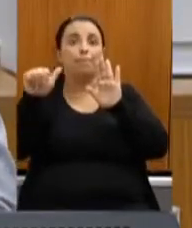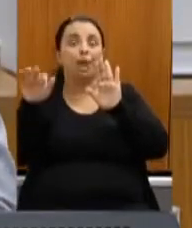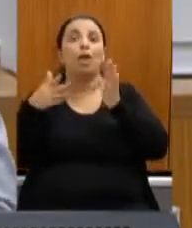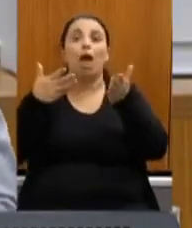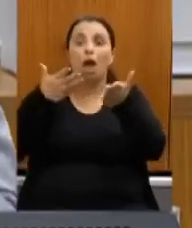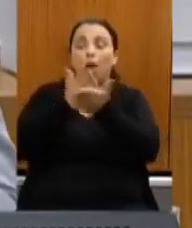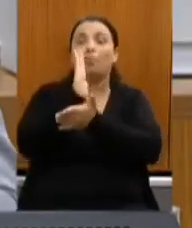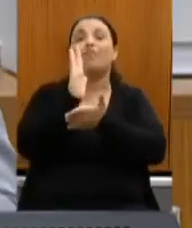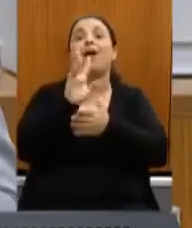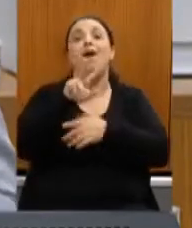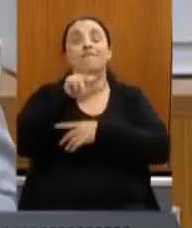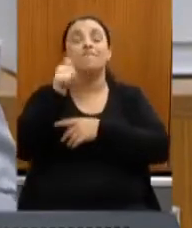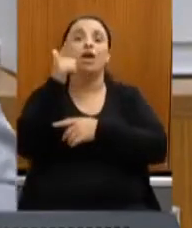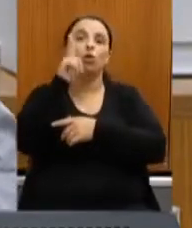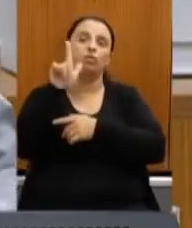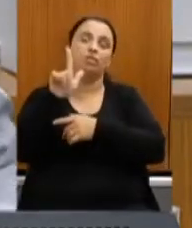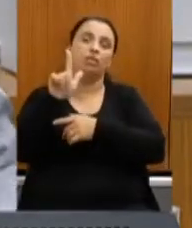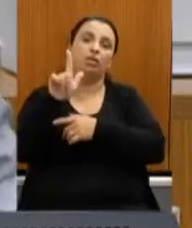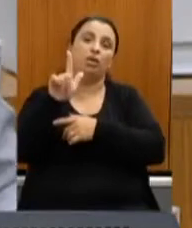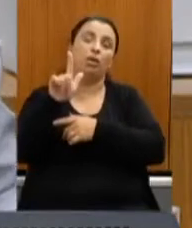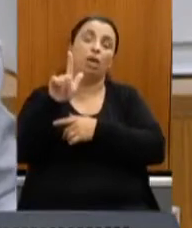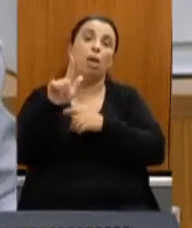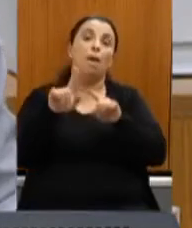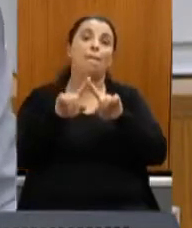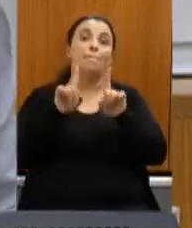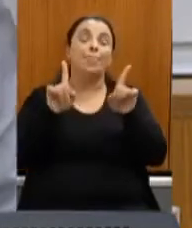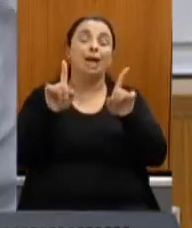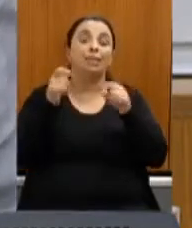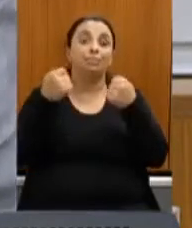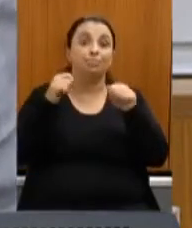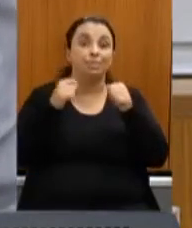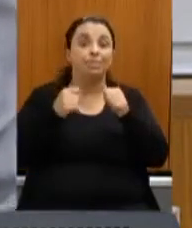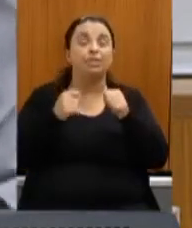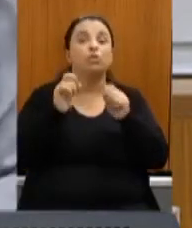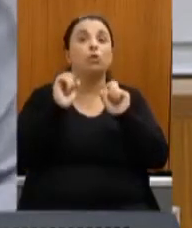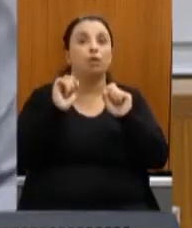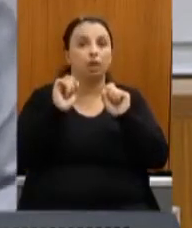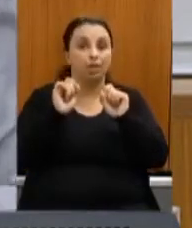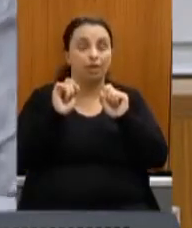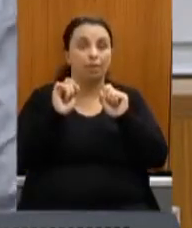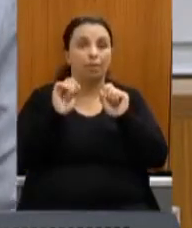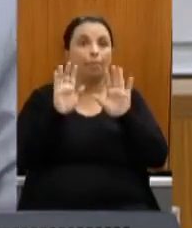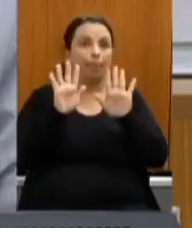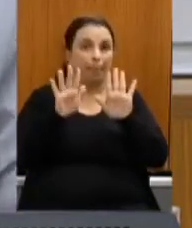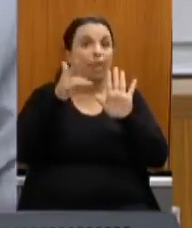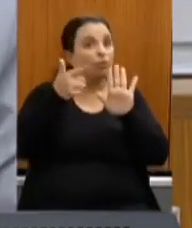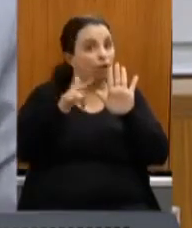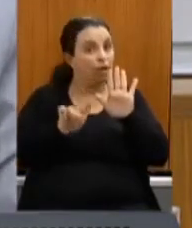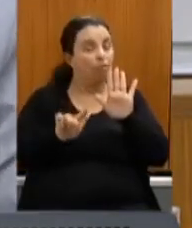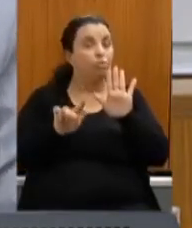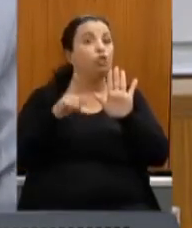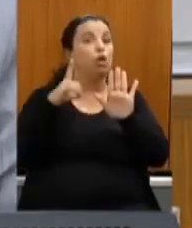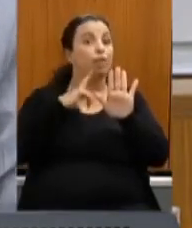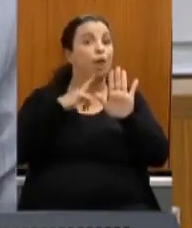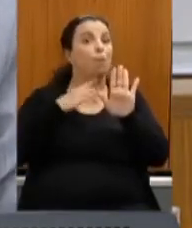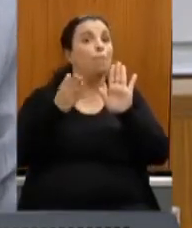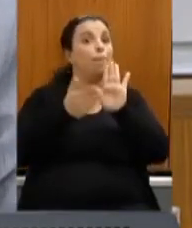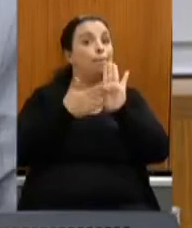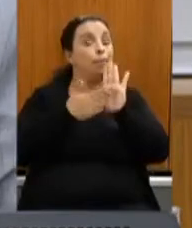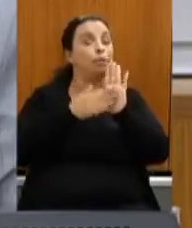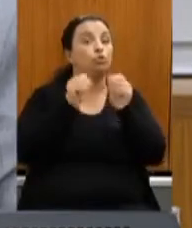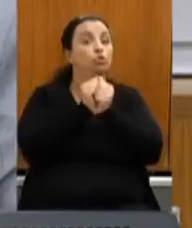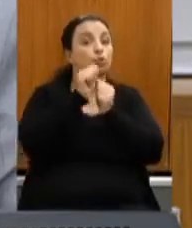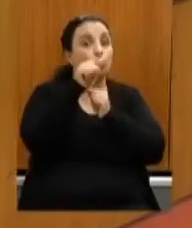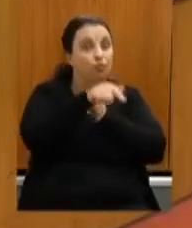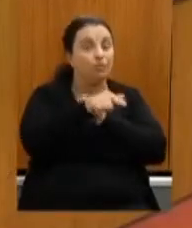secretaria só que eu repito nós temos esse deputado Bosco então eu quero fazer uma proposta para o senhor da gente junto